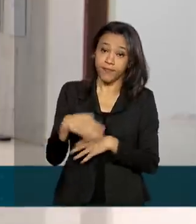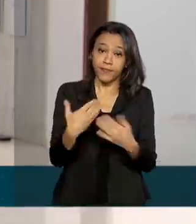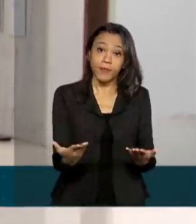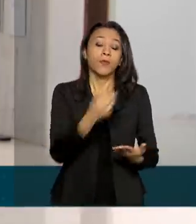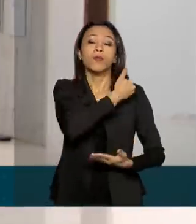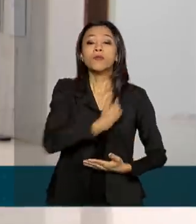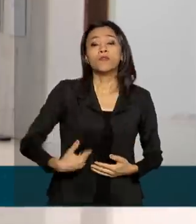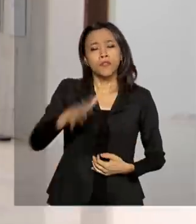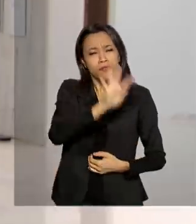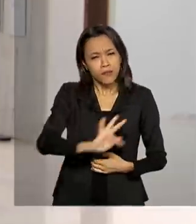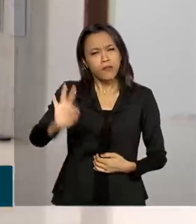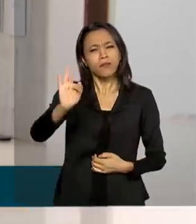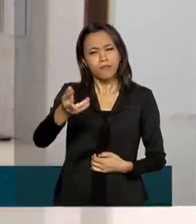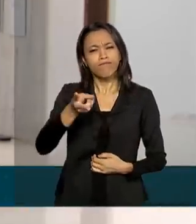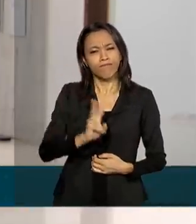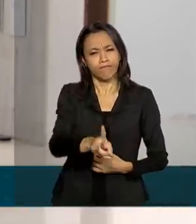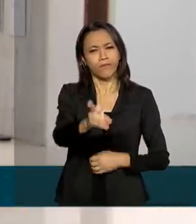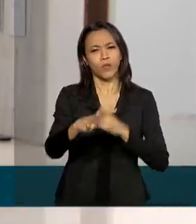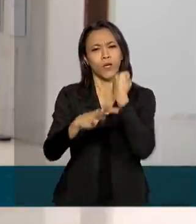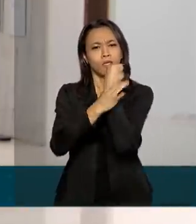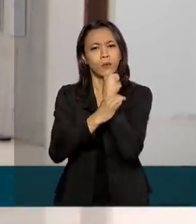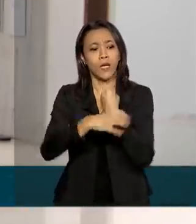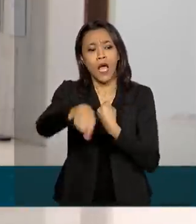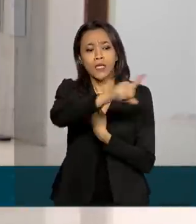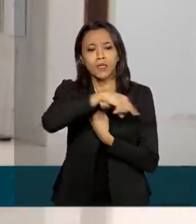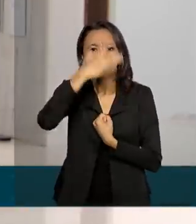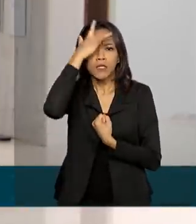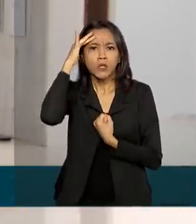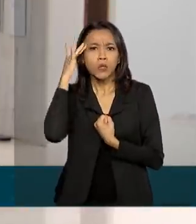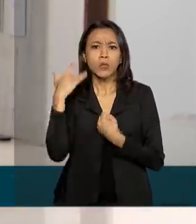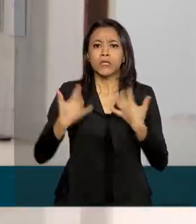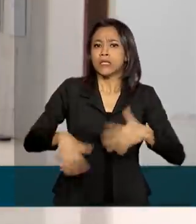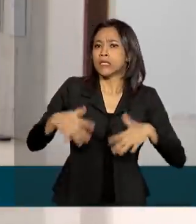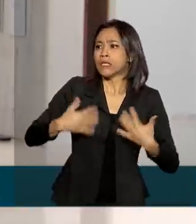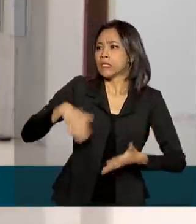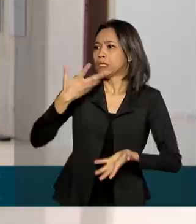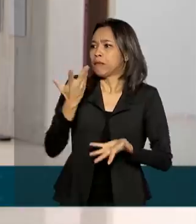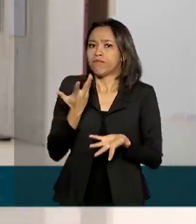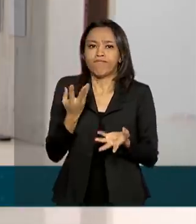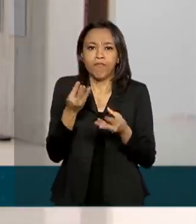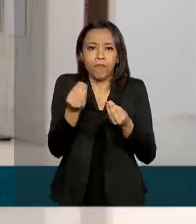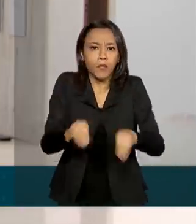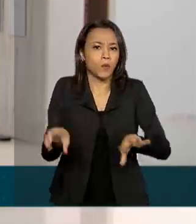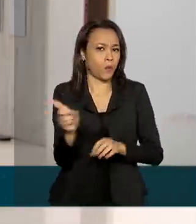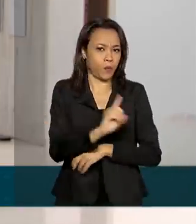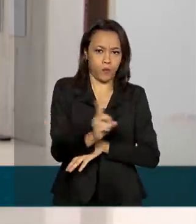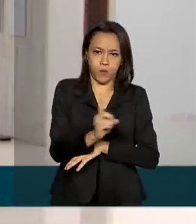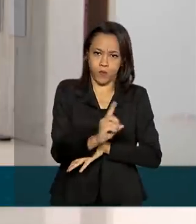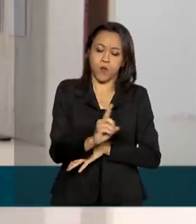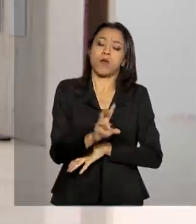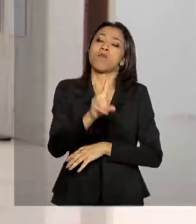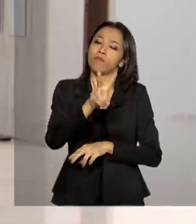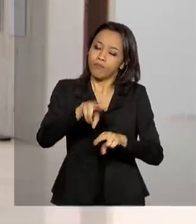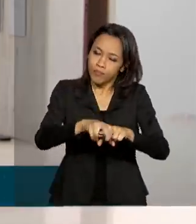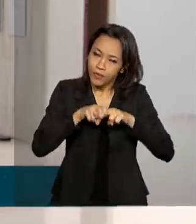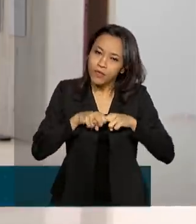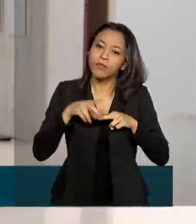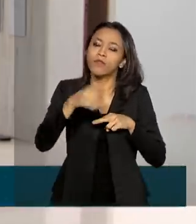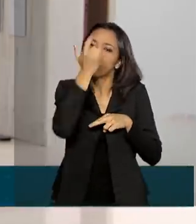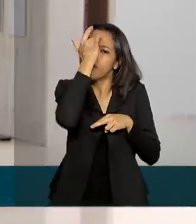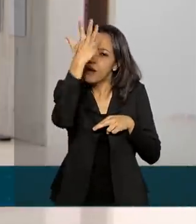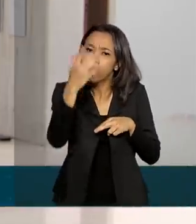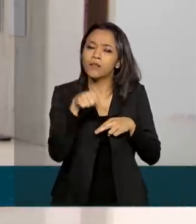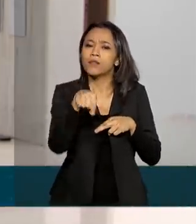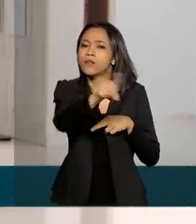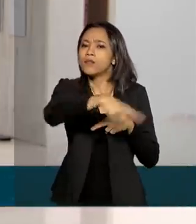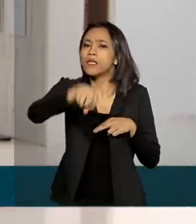governo federal garante que os segurados não vão ficar sem os benefícios e, para isso, facilitou o processo para que o